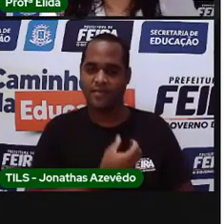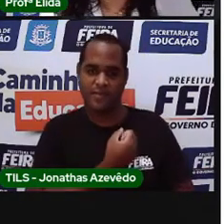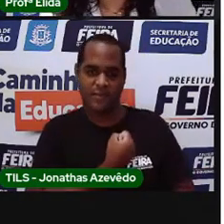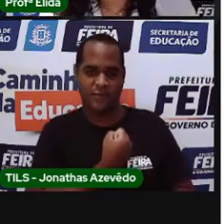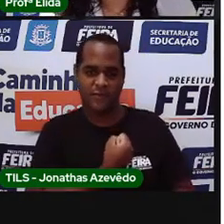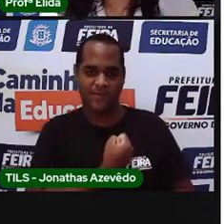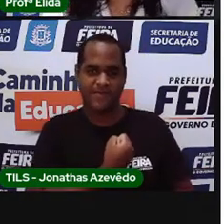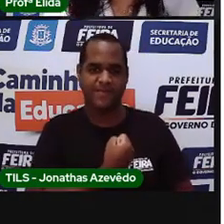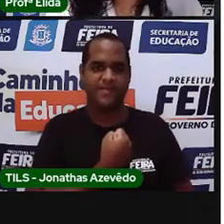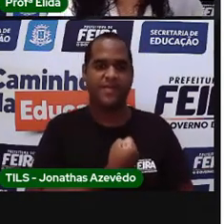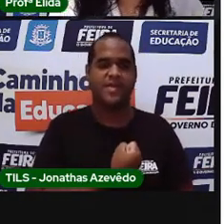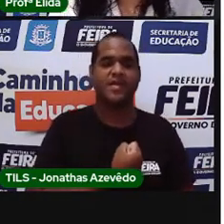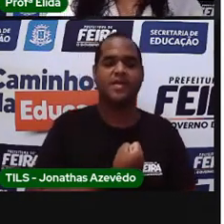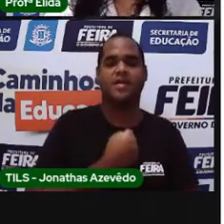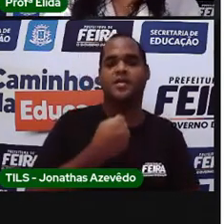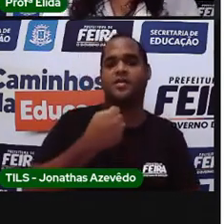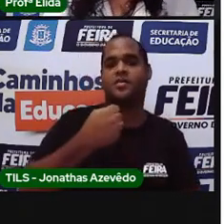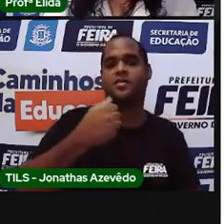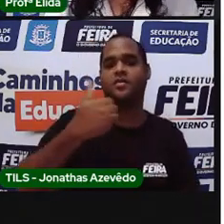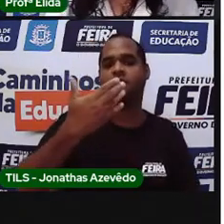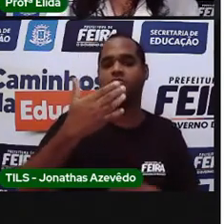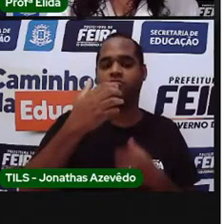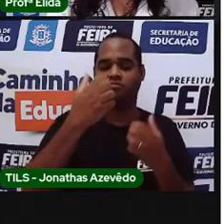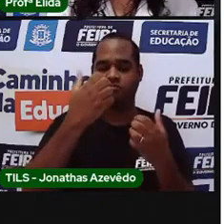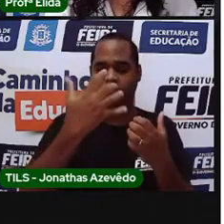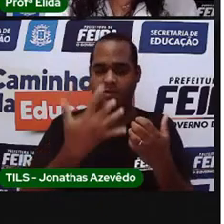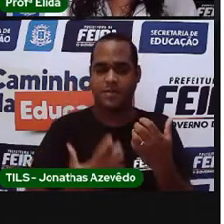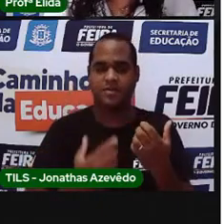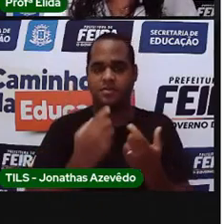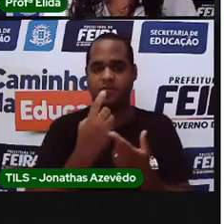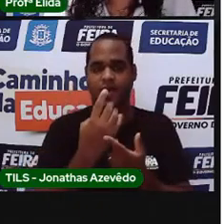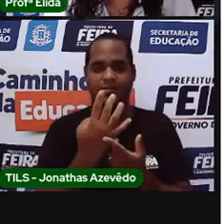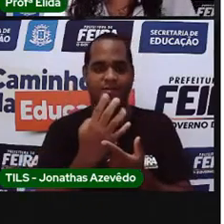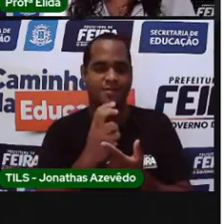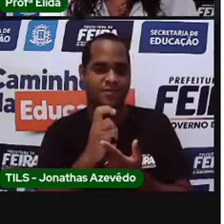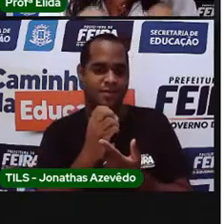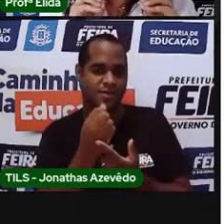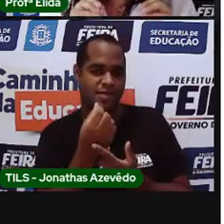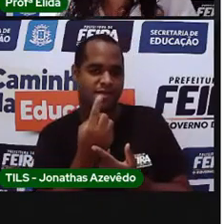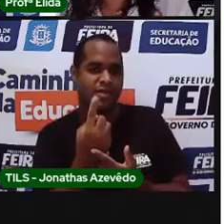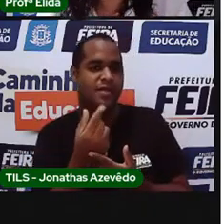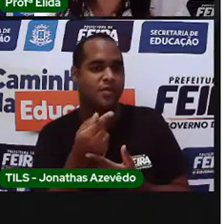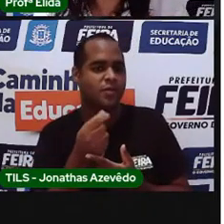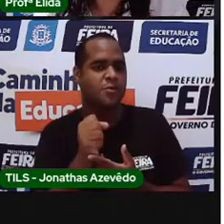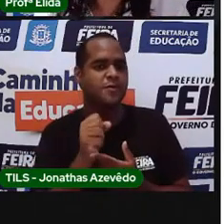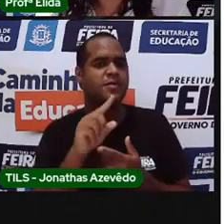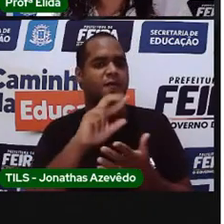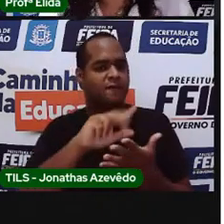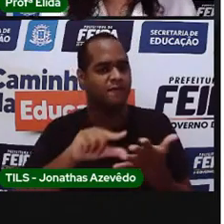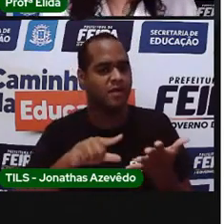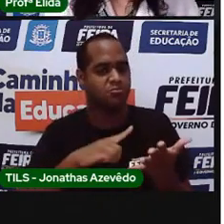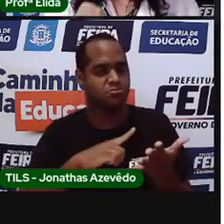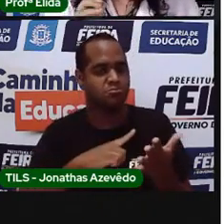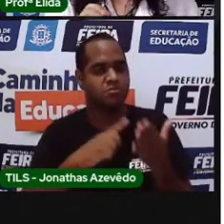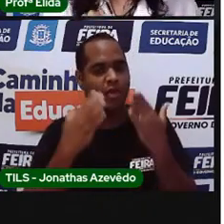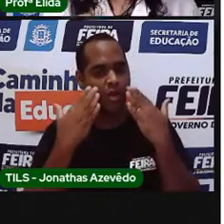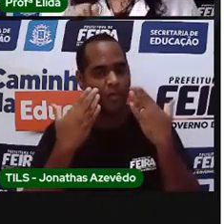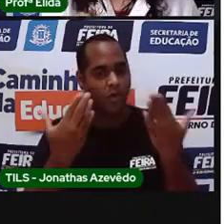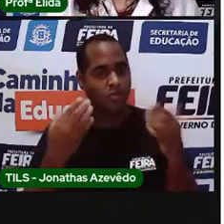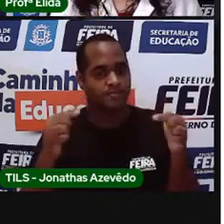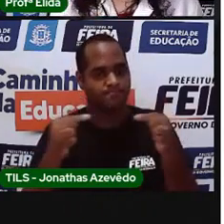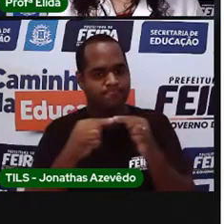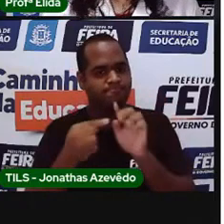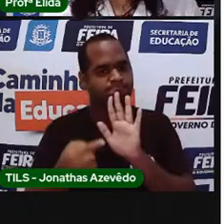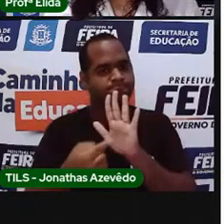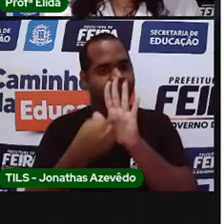cardinais, a prodígicos que representam, que indicam, que mostram para a gente uma